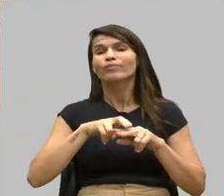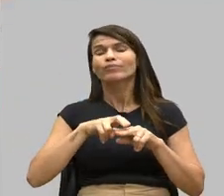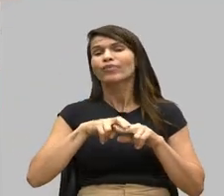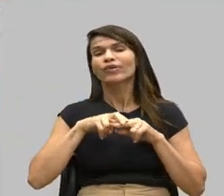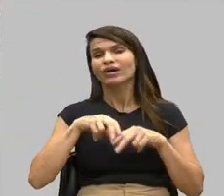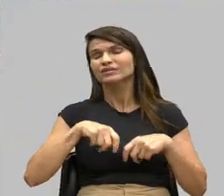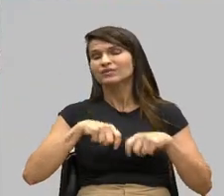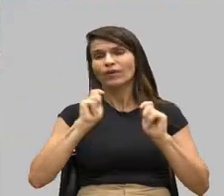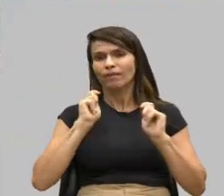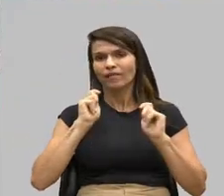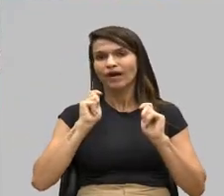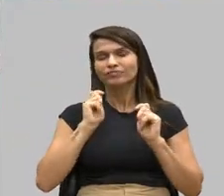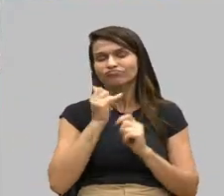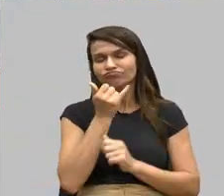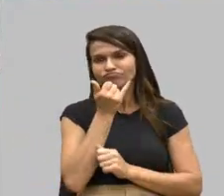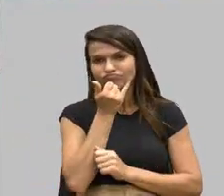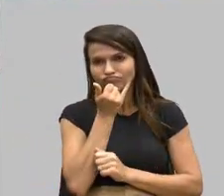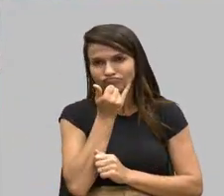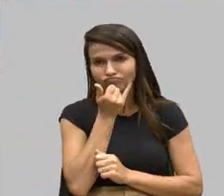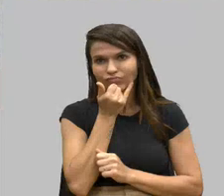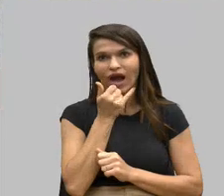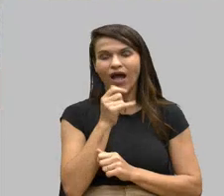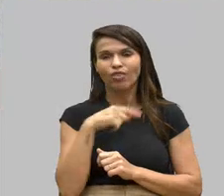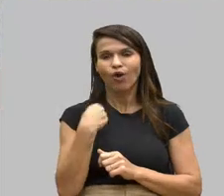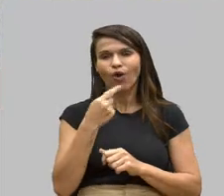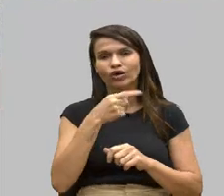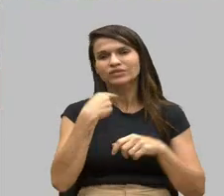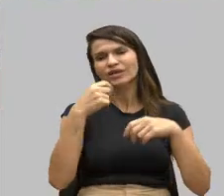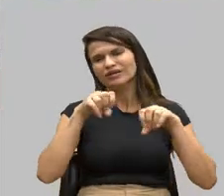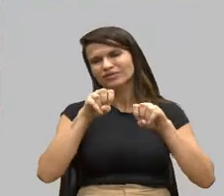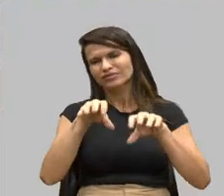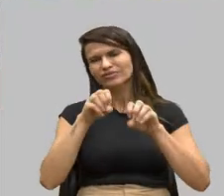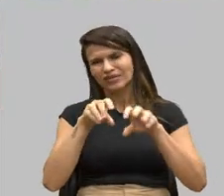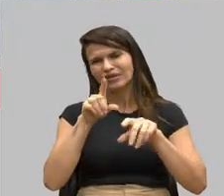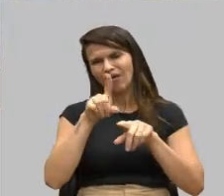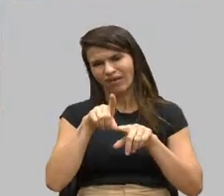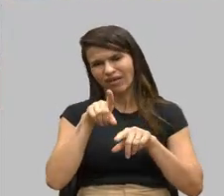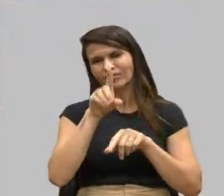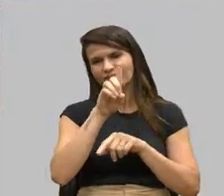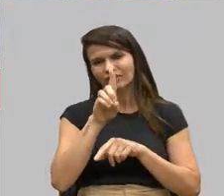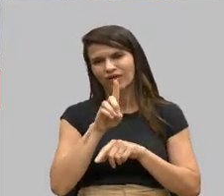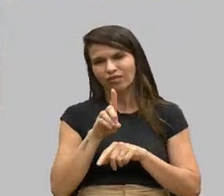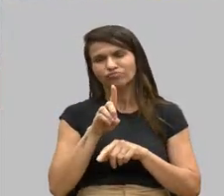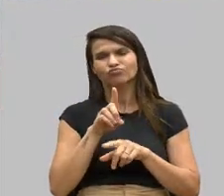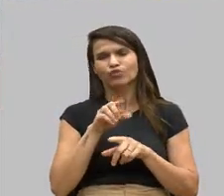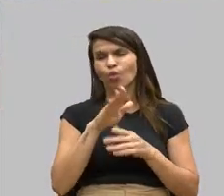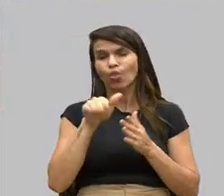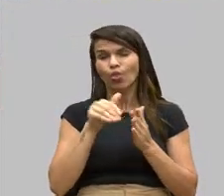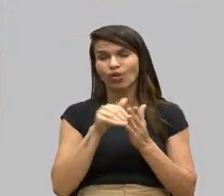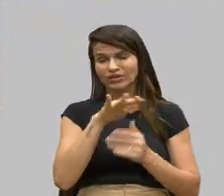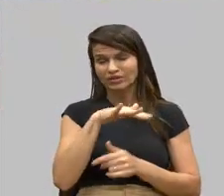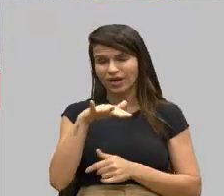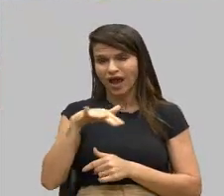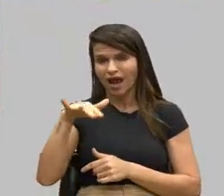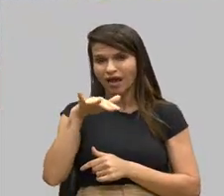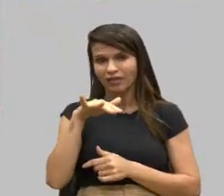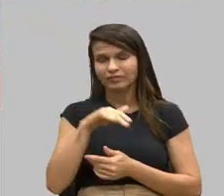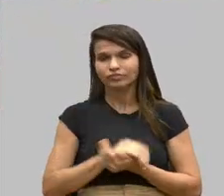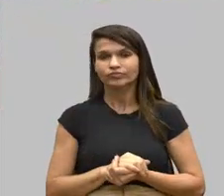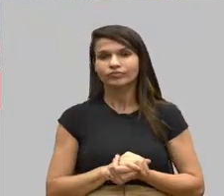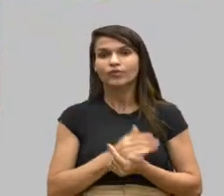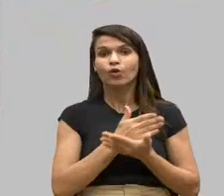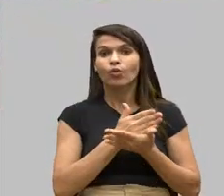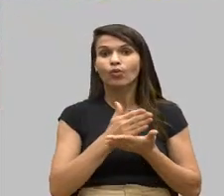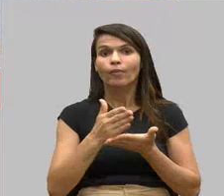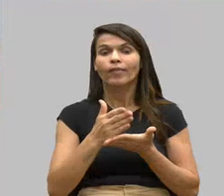infelizmente, a nossa educação é muito deficiente em todos os aspectos. A começar pelo